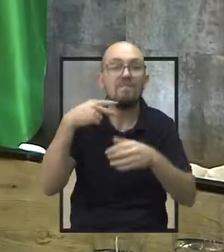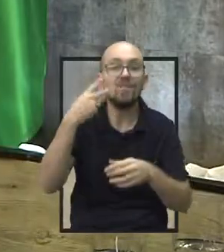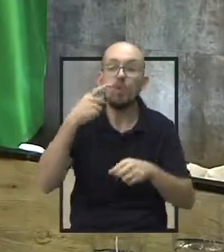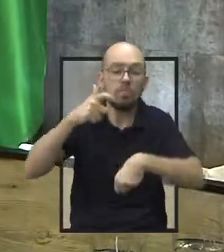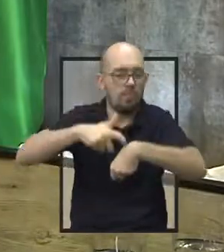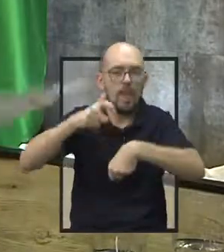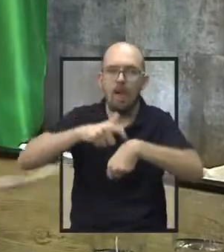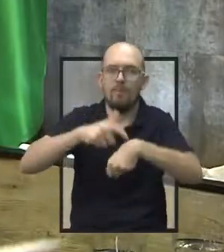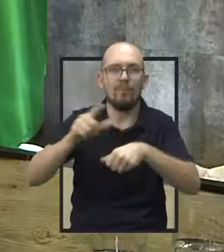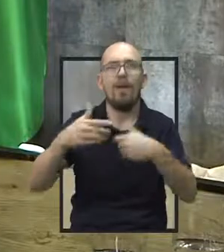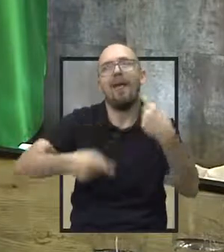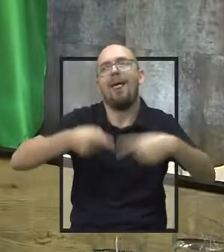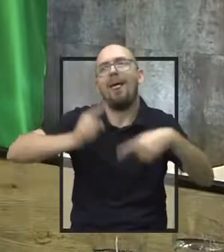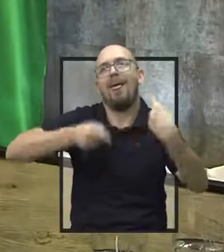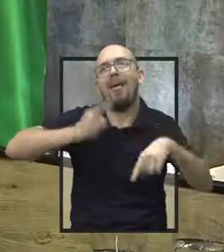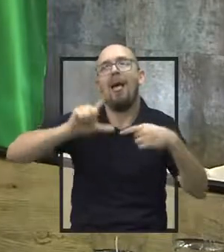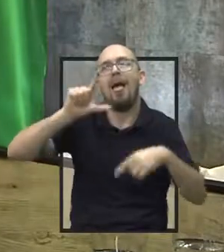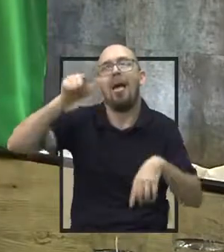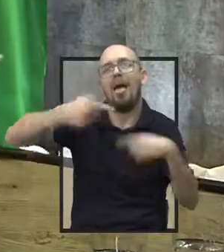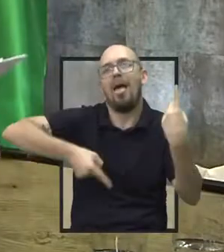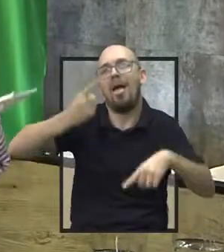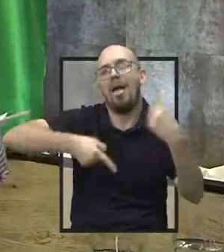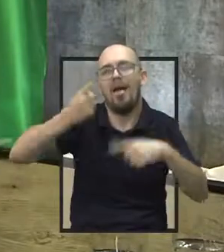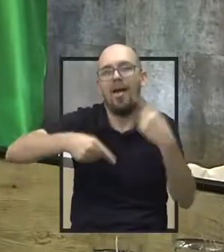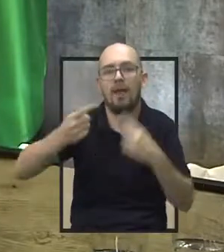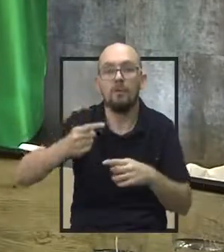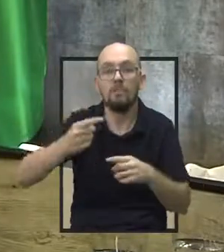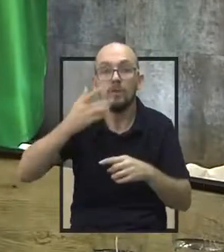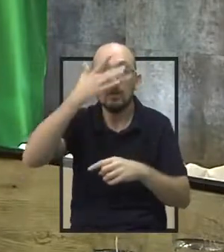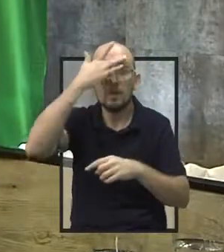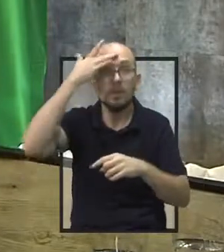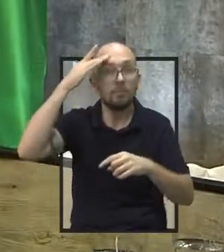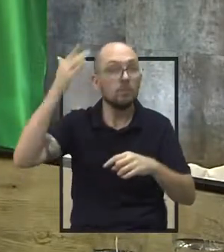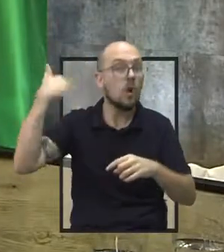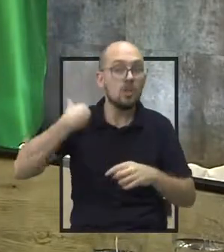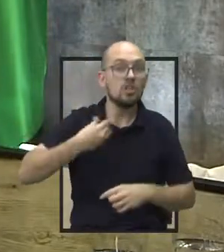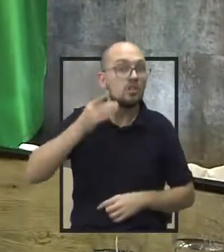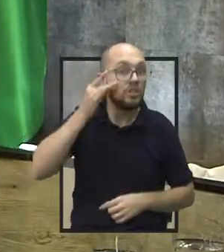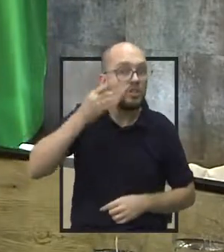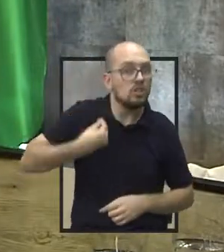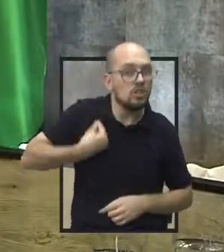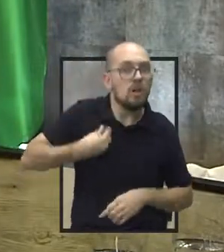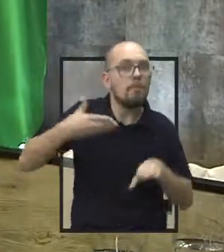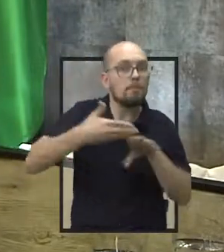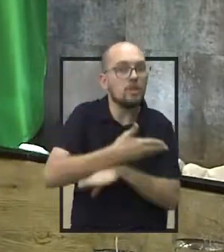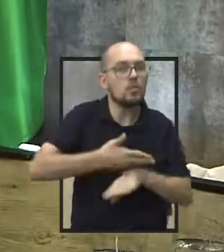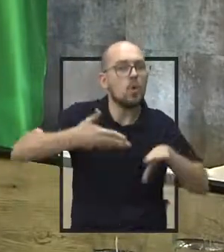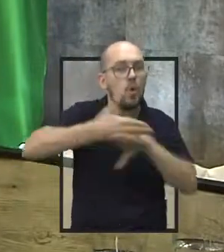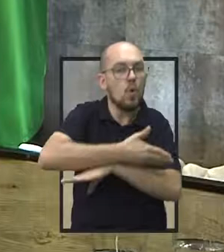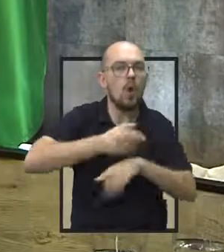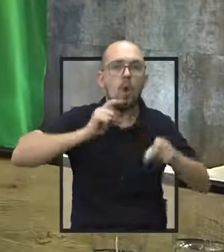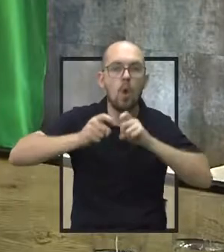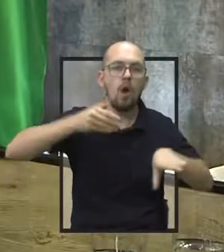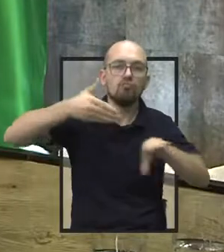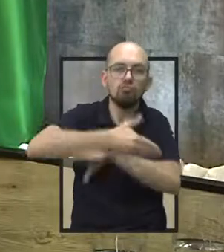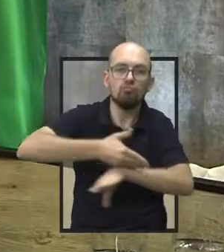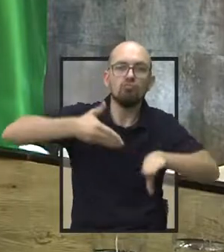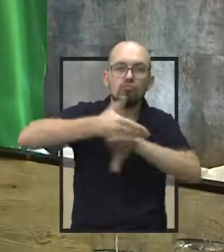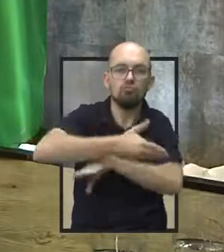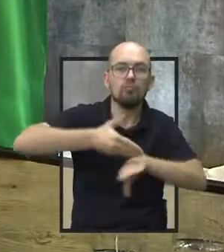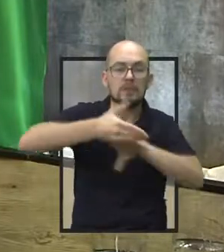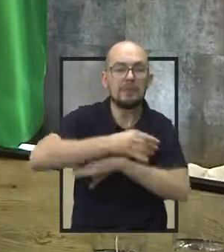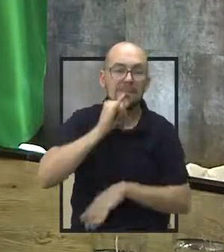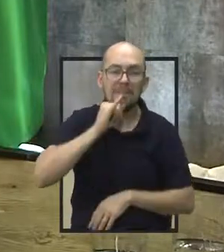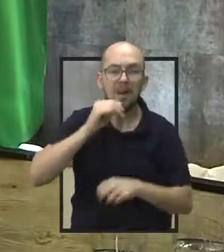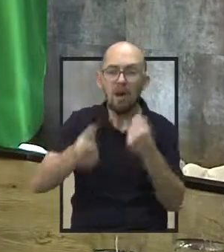tempo de discussão aberta com pessoas que participaram dessa audiência pública. Aqui vai ter alguns vereadores, por